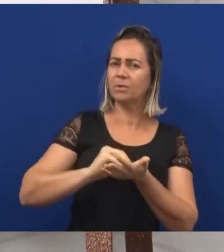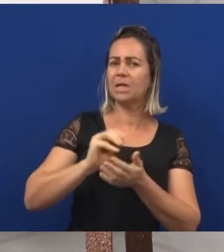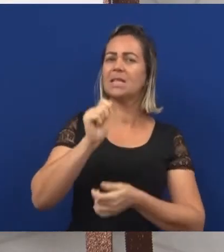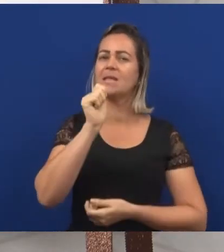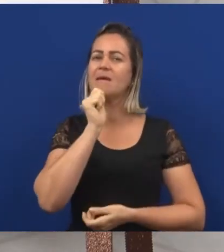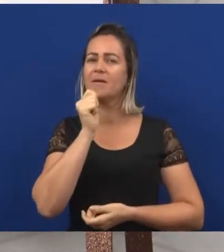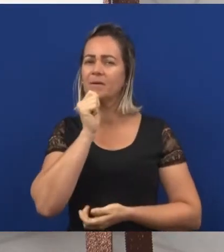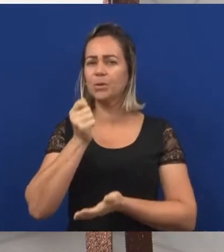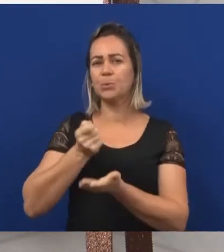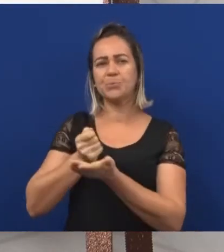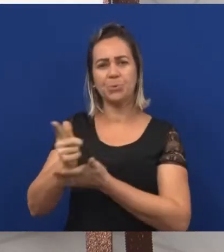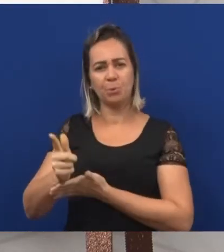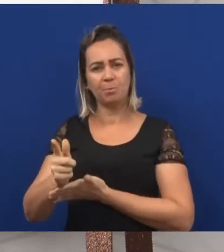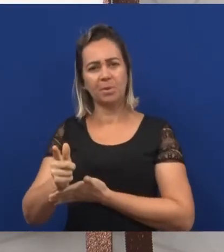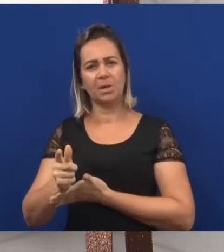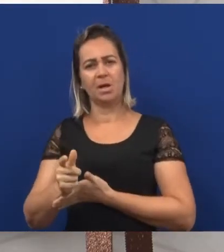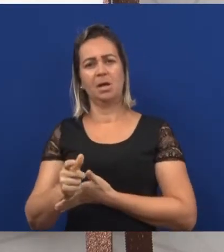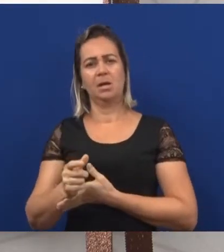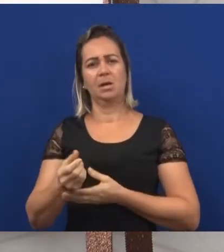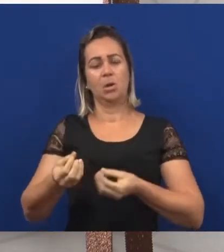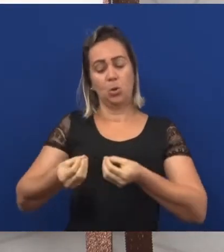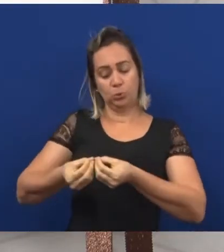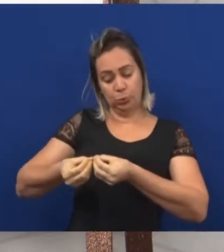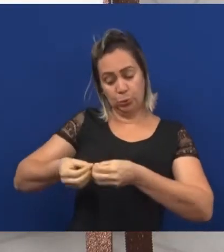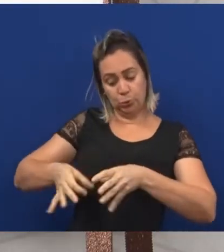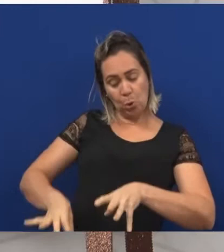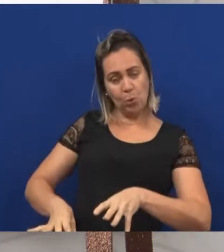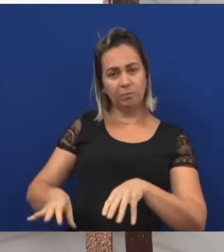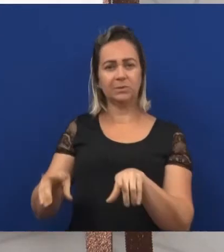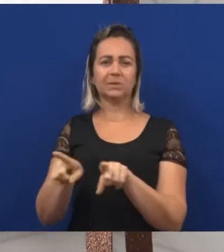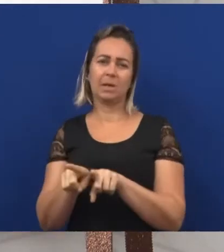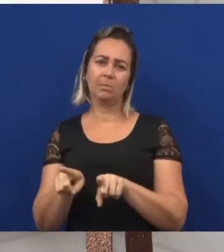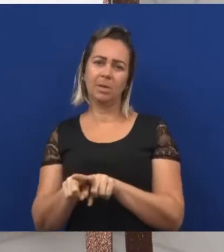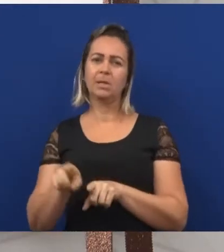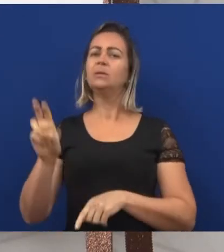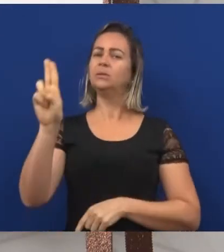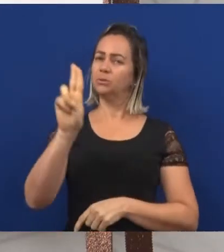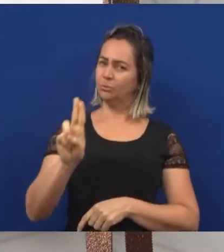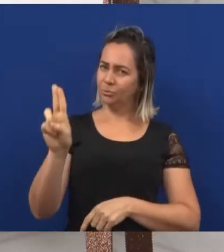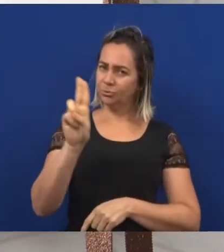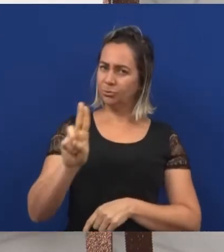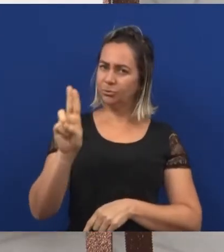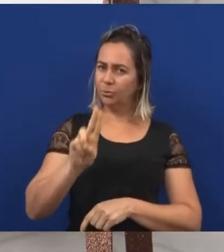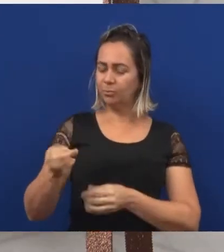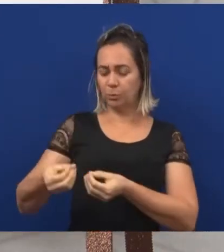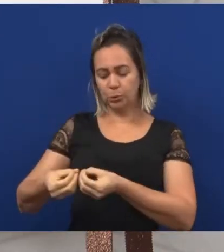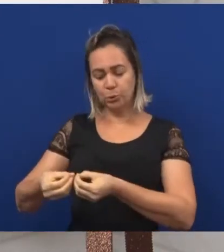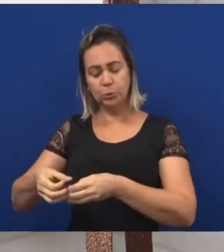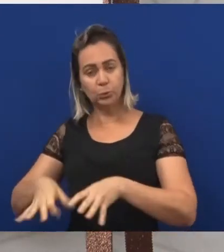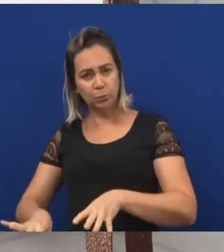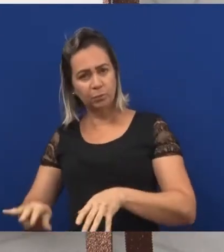que eram os ovos. Nós usamos ovos na